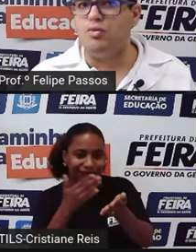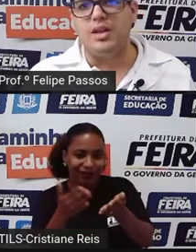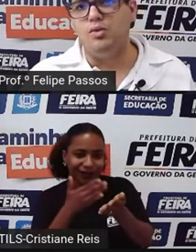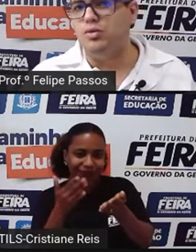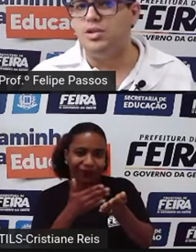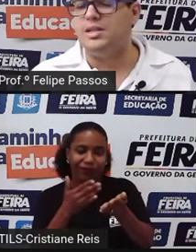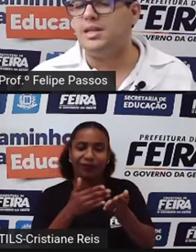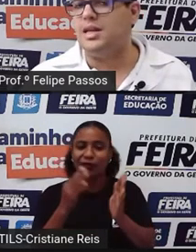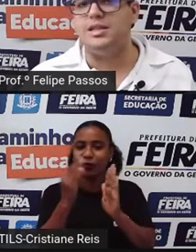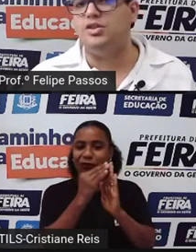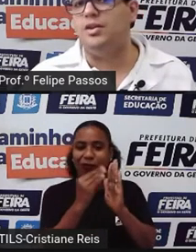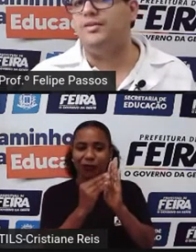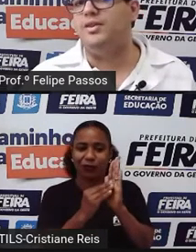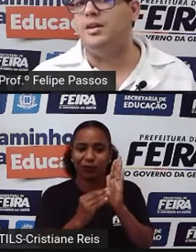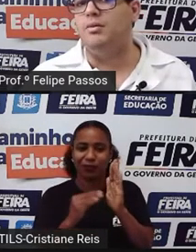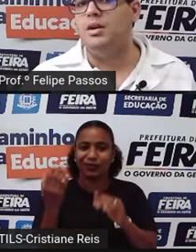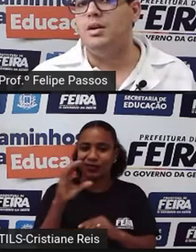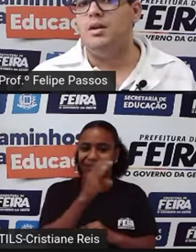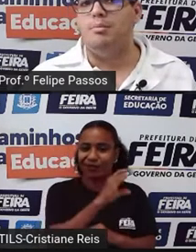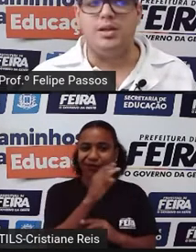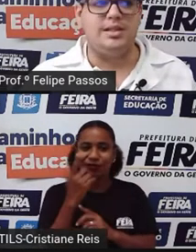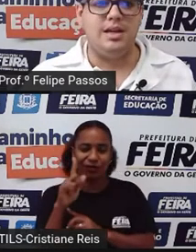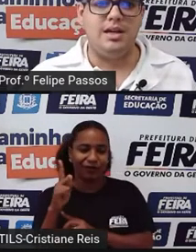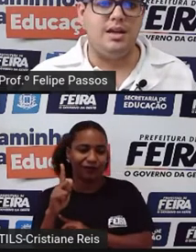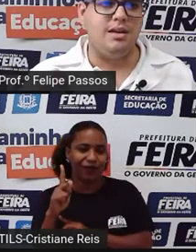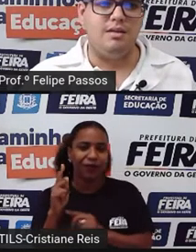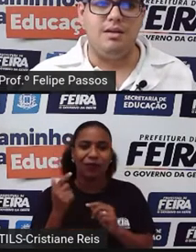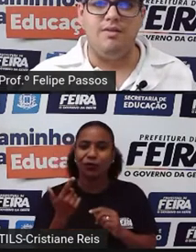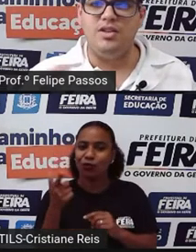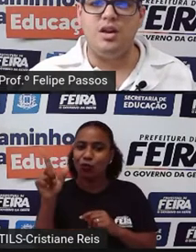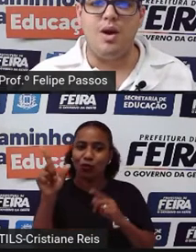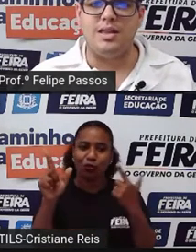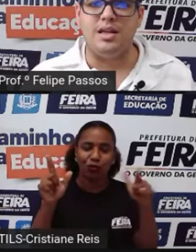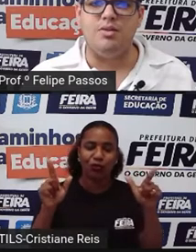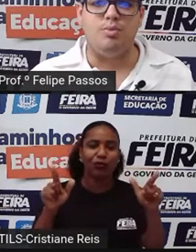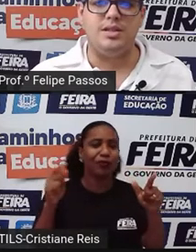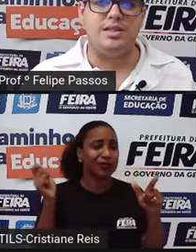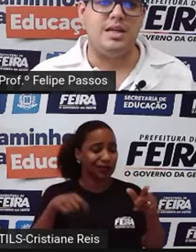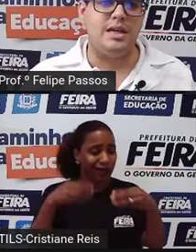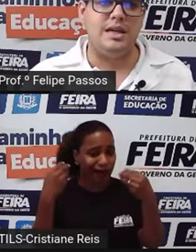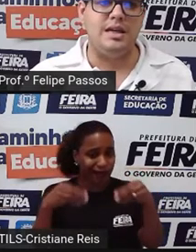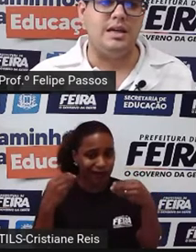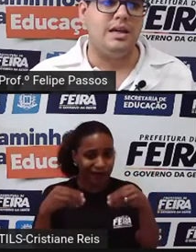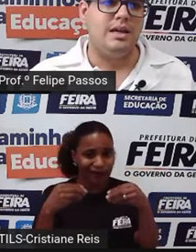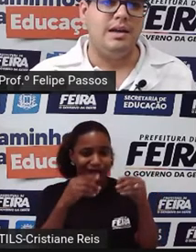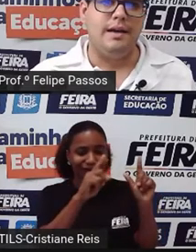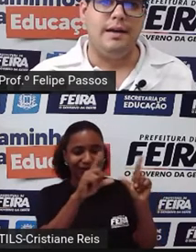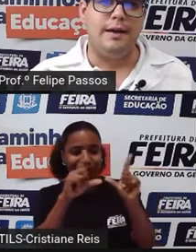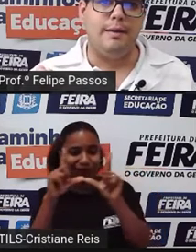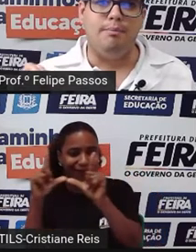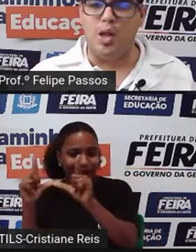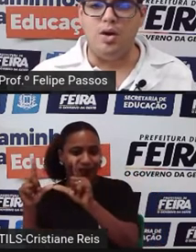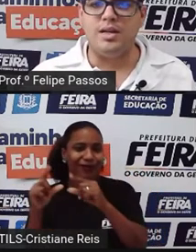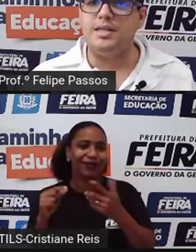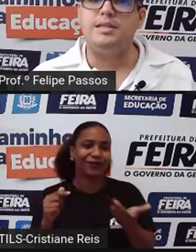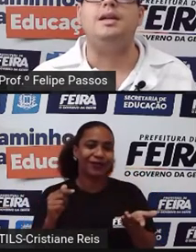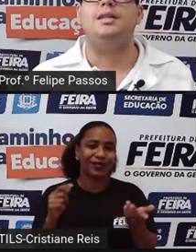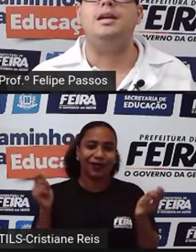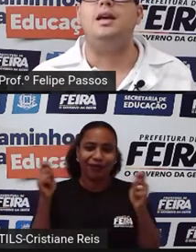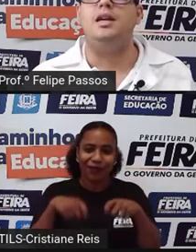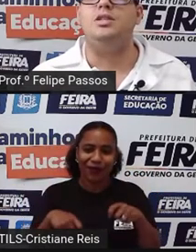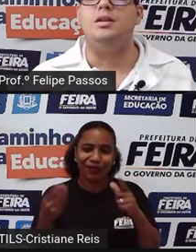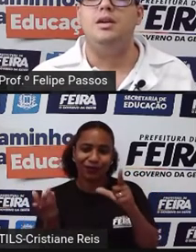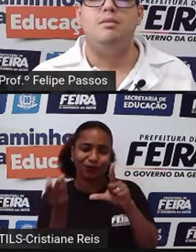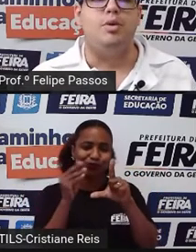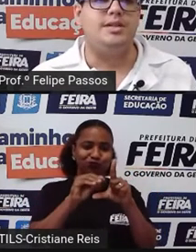livro do conteúdo de ciências e geografia, não. Pode ser revista em quadrinho, pode ser blogs na